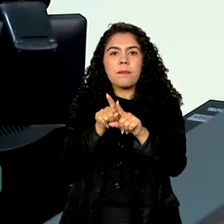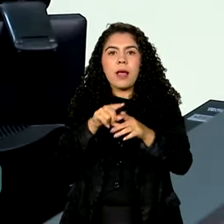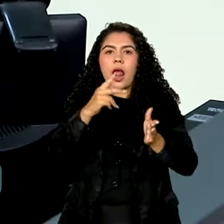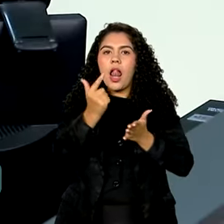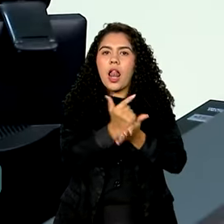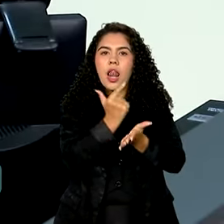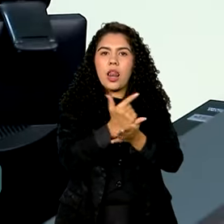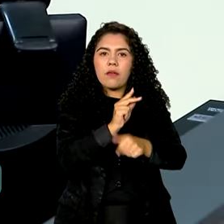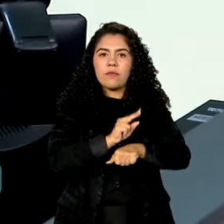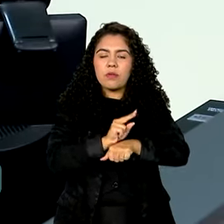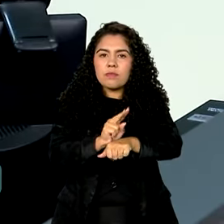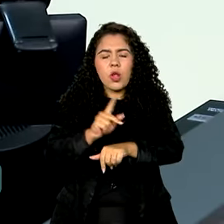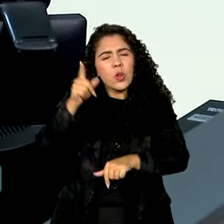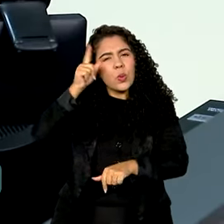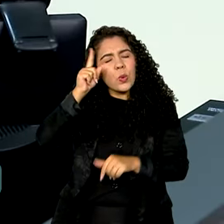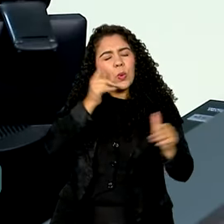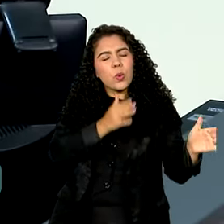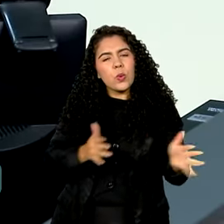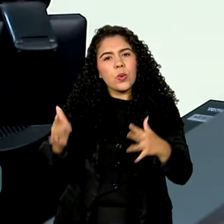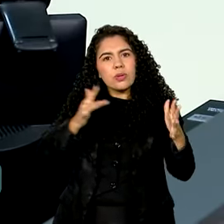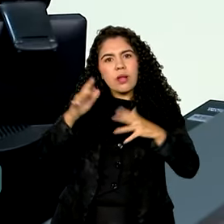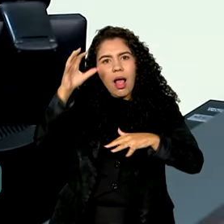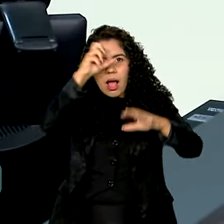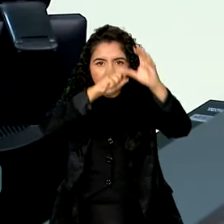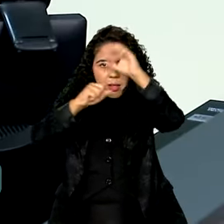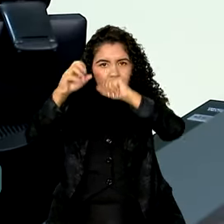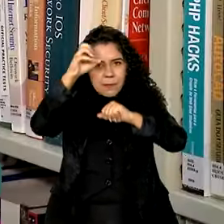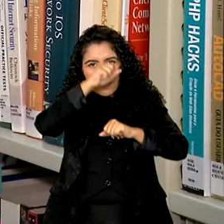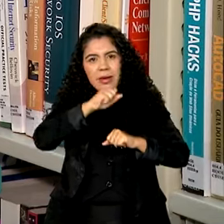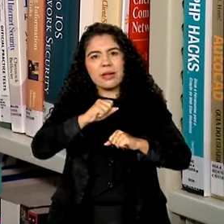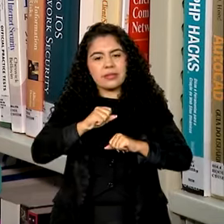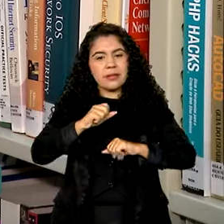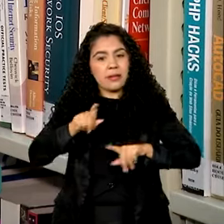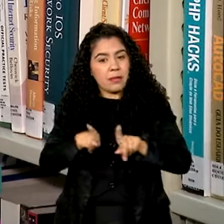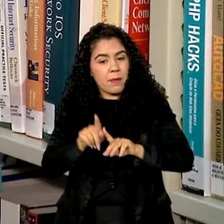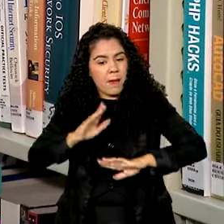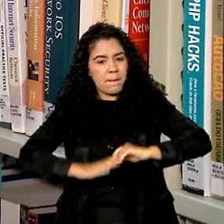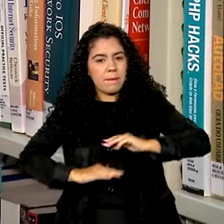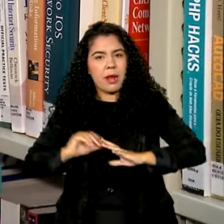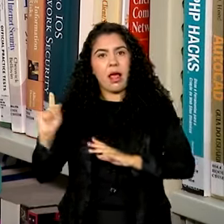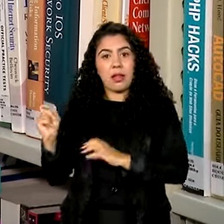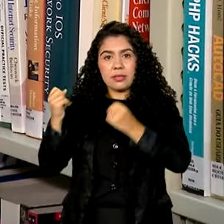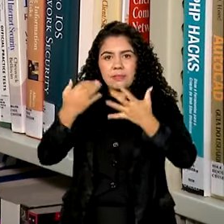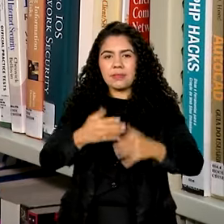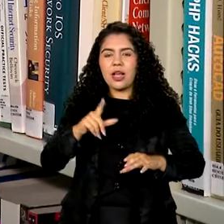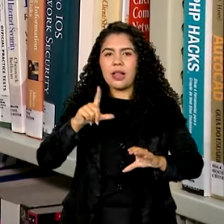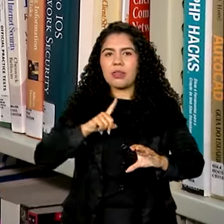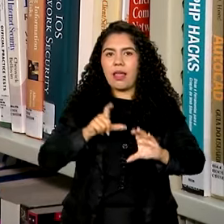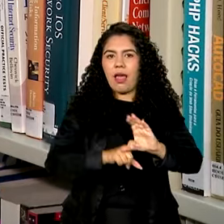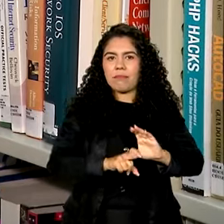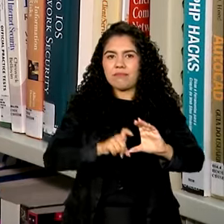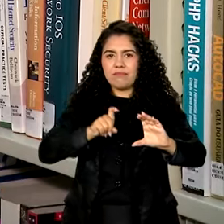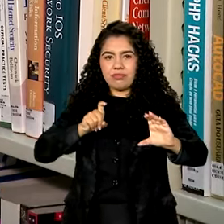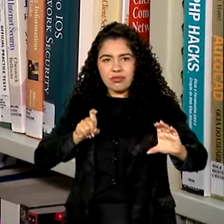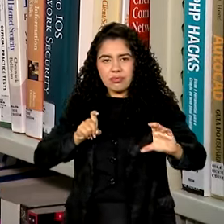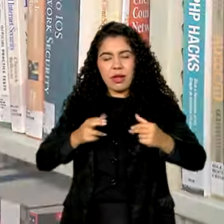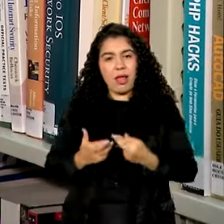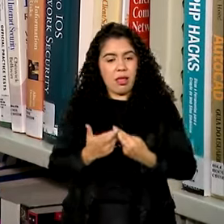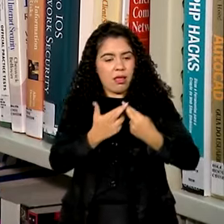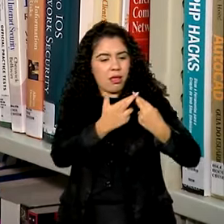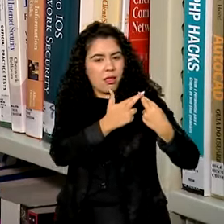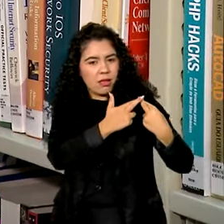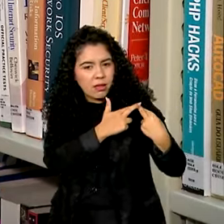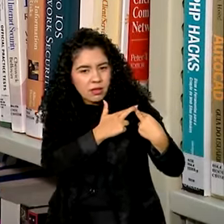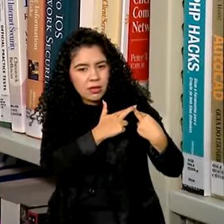rotina de aprendizagem que vai além do trabalho prático. Ter a sua independência, responsabilidade,